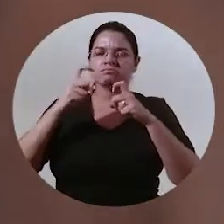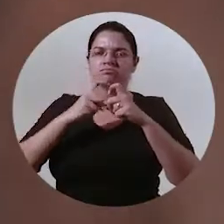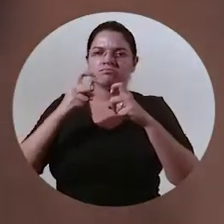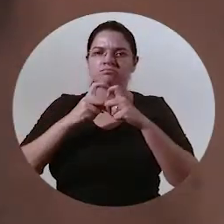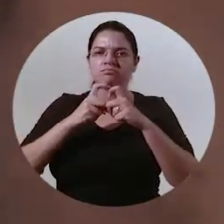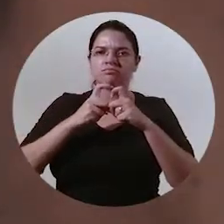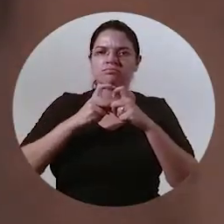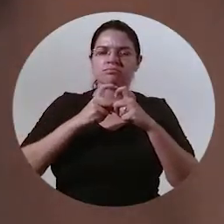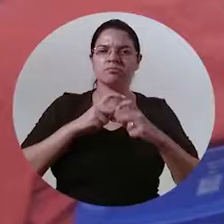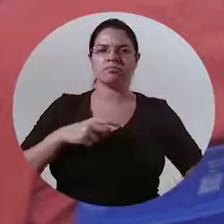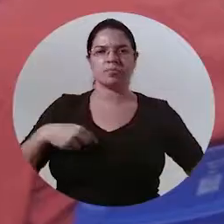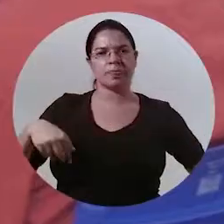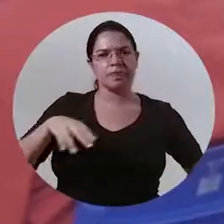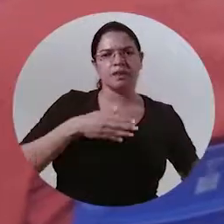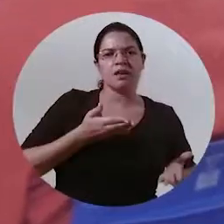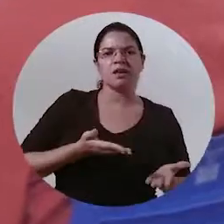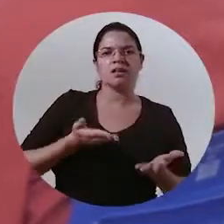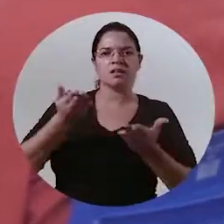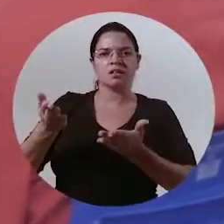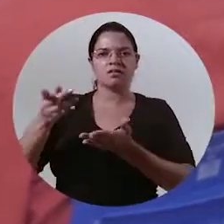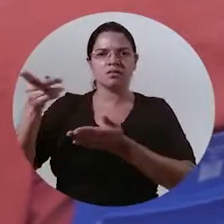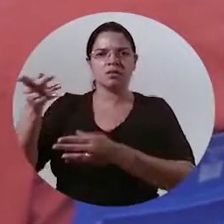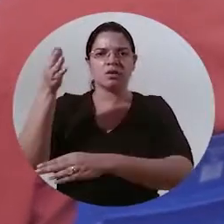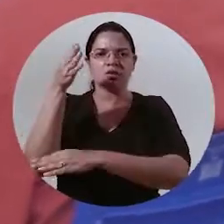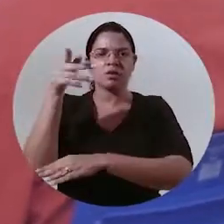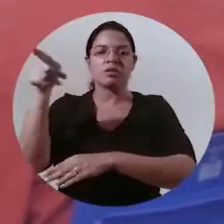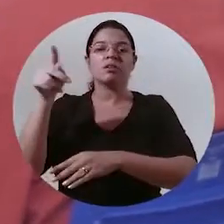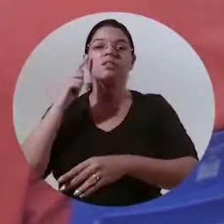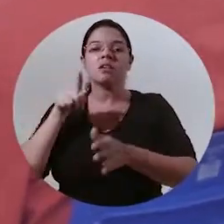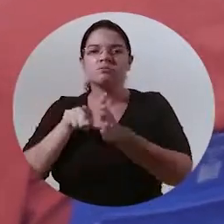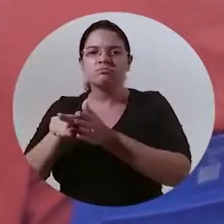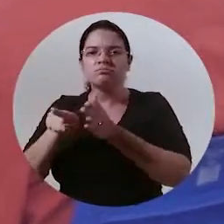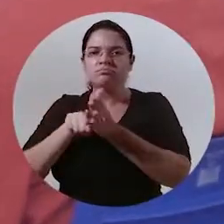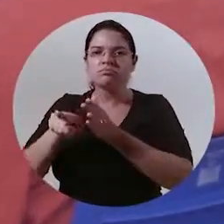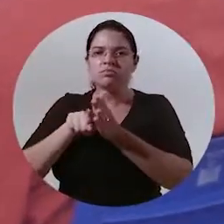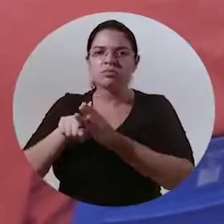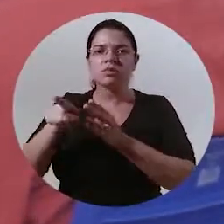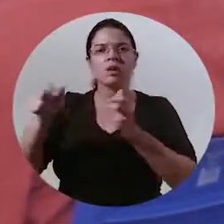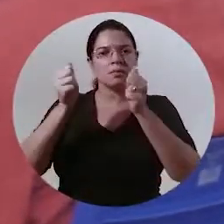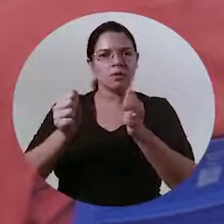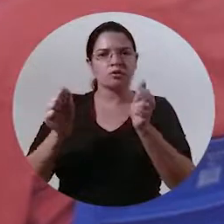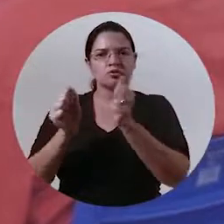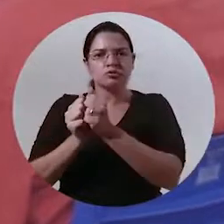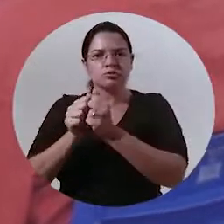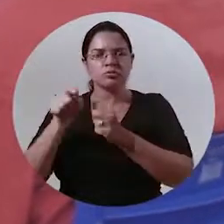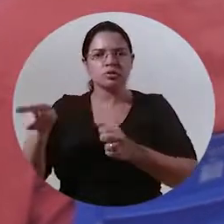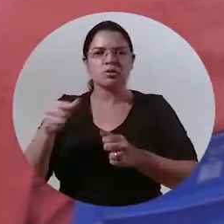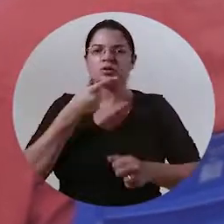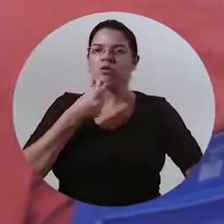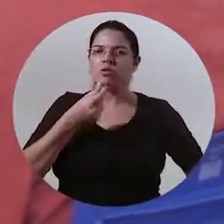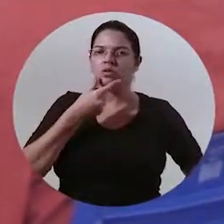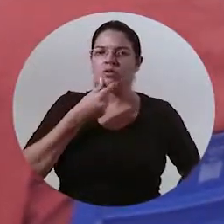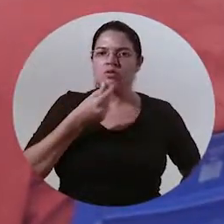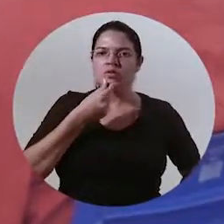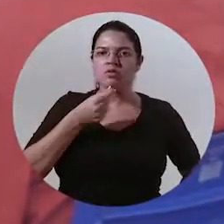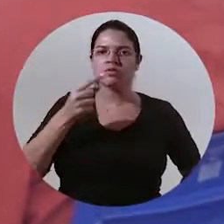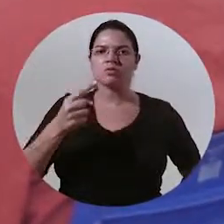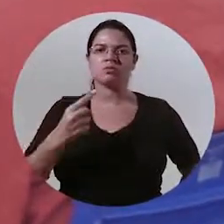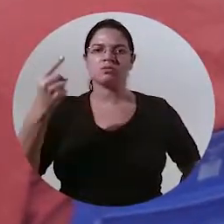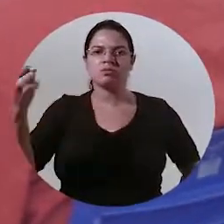preocupou a equipe médica A gente vai levar ele até o pronto atendimento Se a senhora puder acompanhar